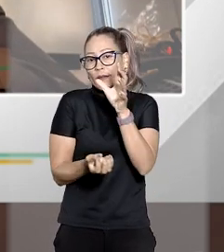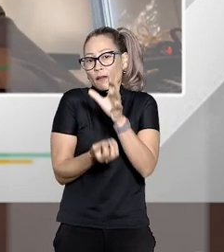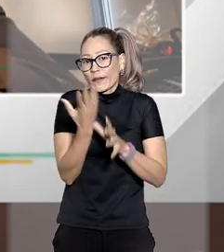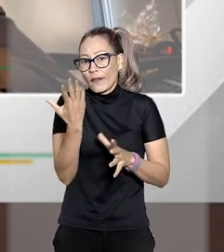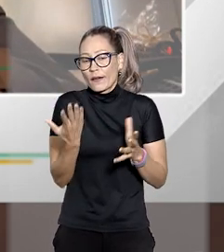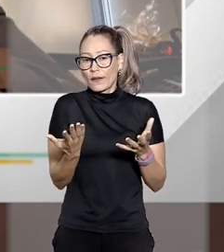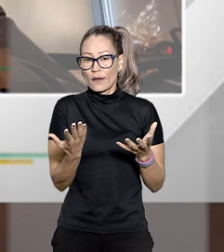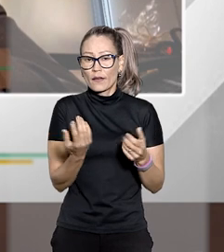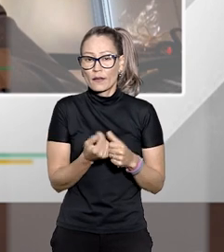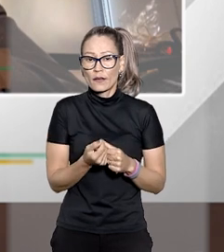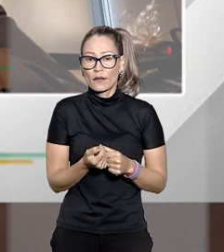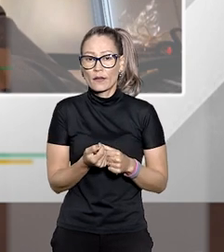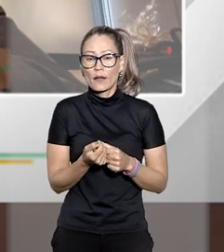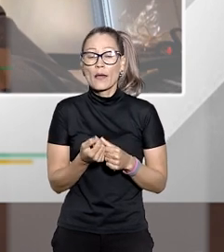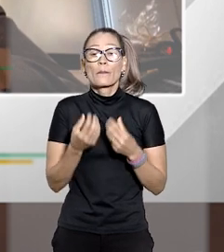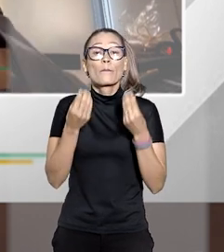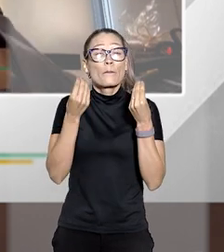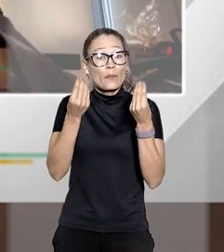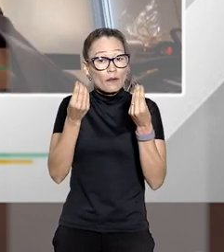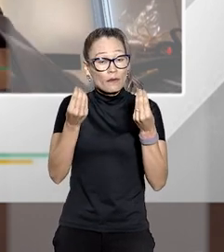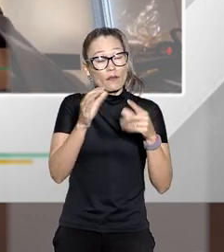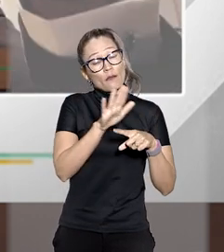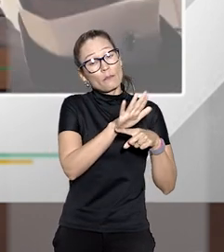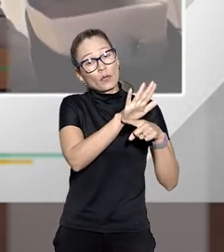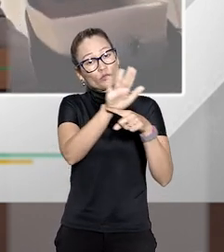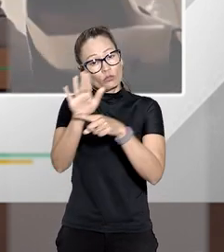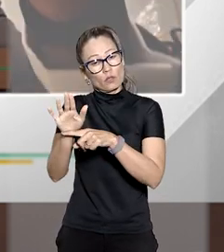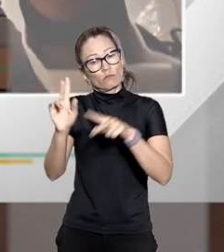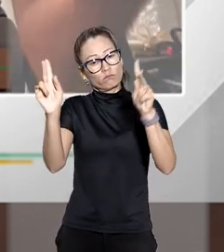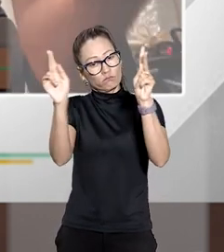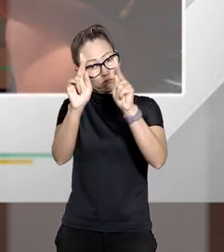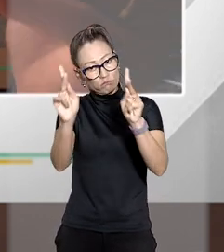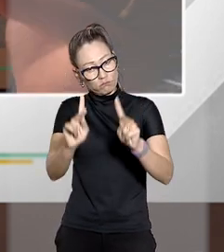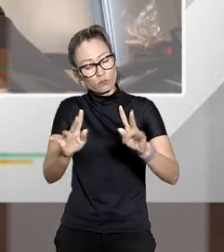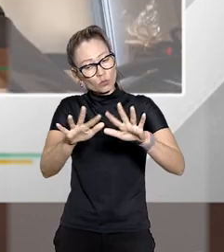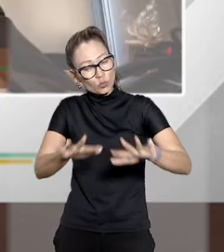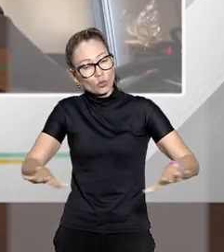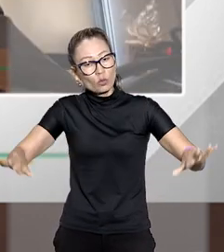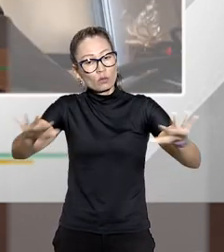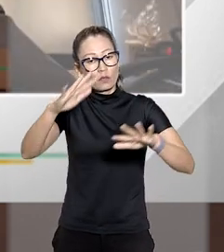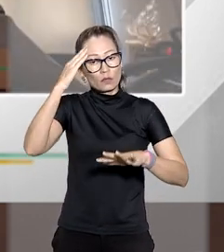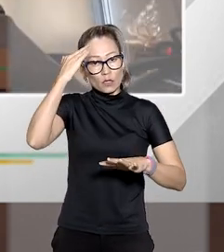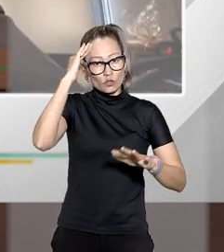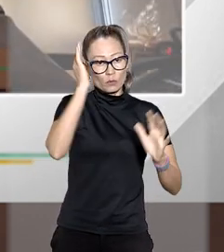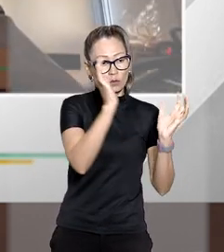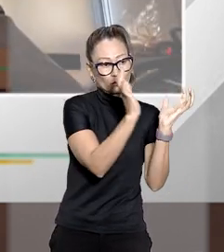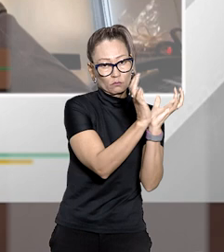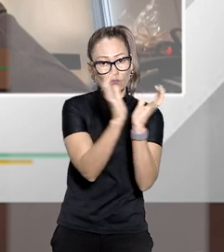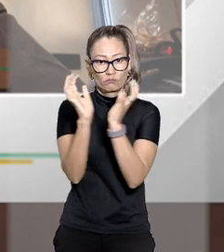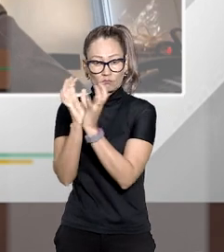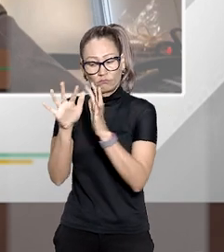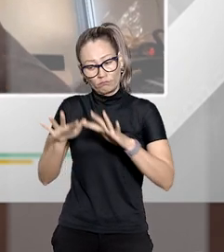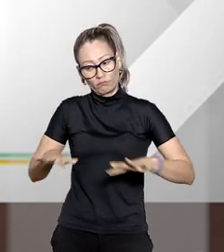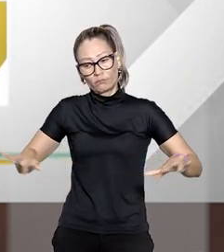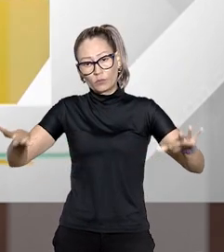houver ele existe justamente para pacificar e uniformizar o entendimento das turmas